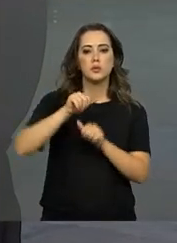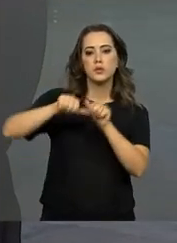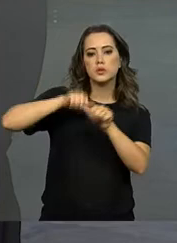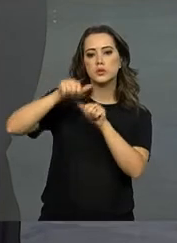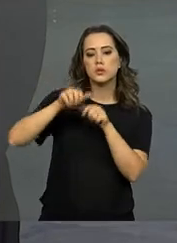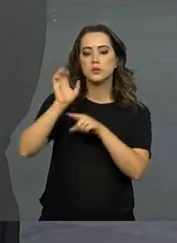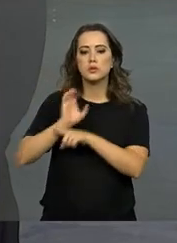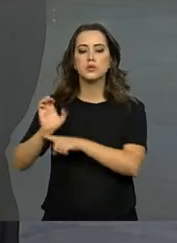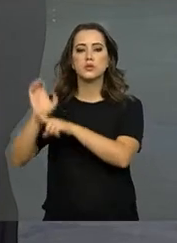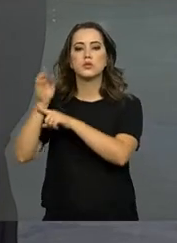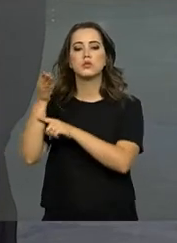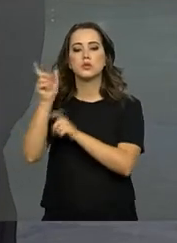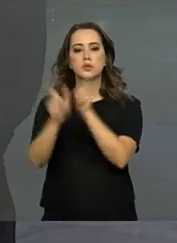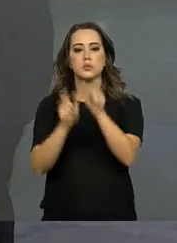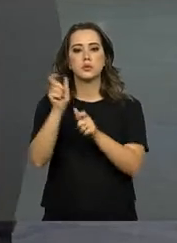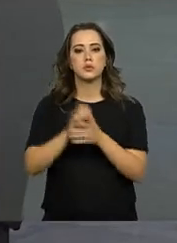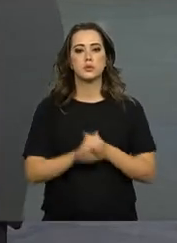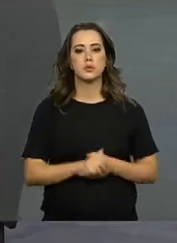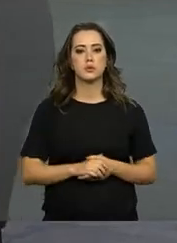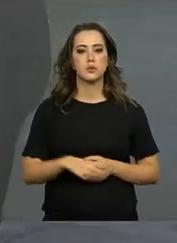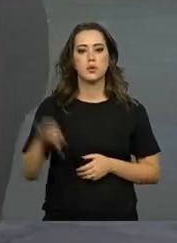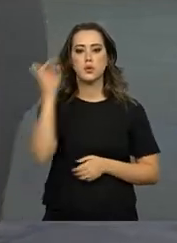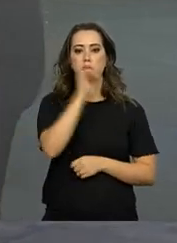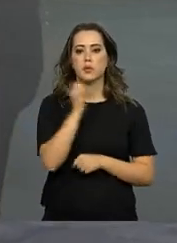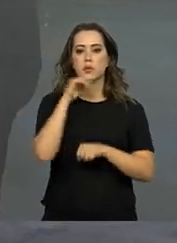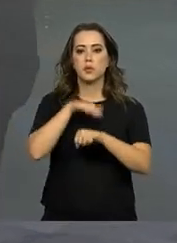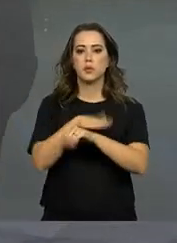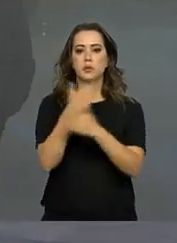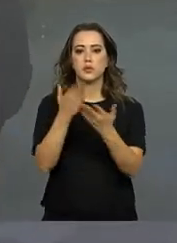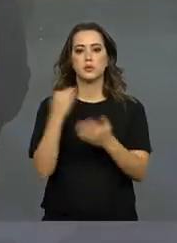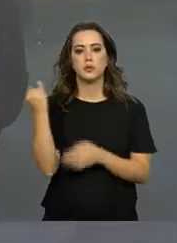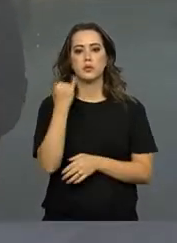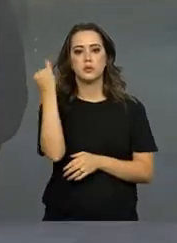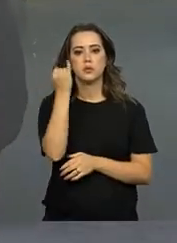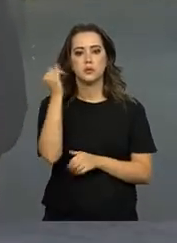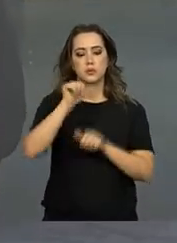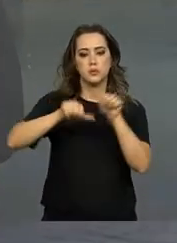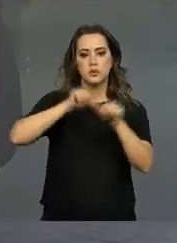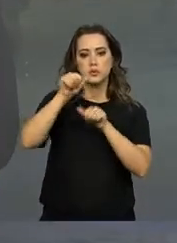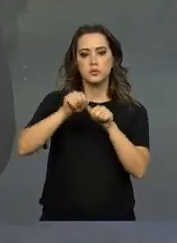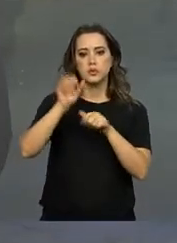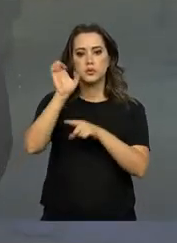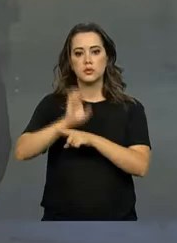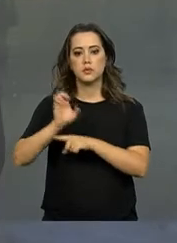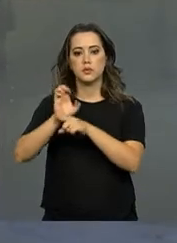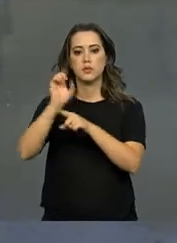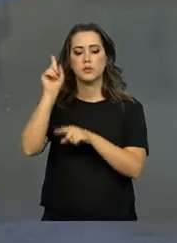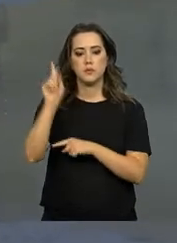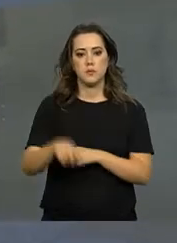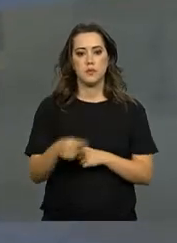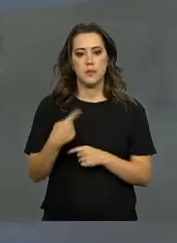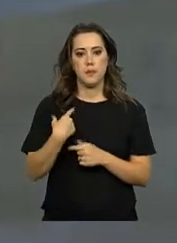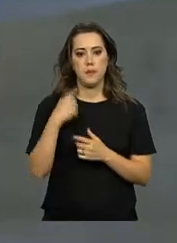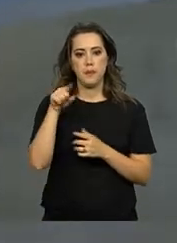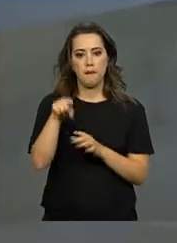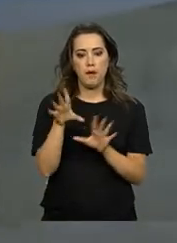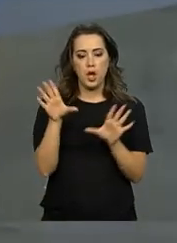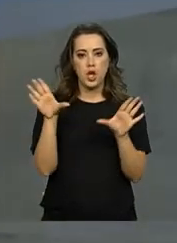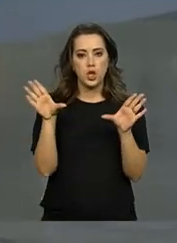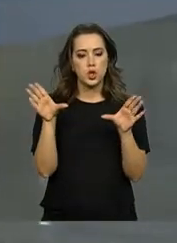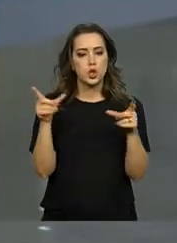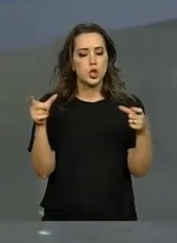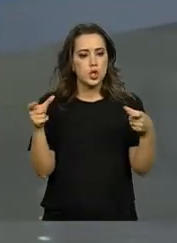outros estados, para outras cidades do país? Boa noite. A importância do processo de interiorização é desafogar